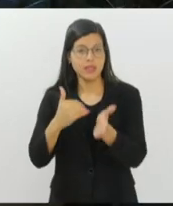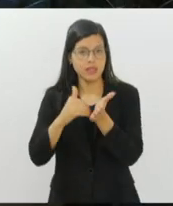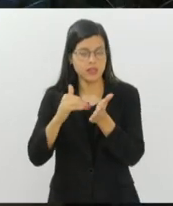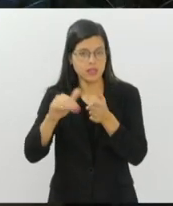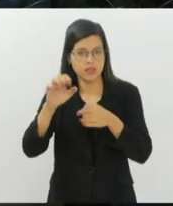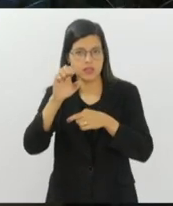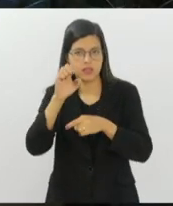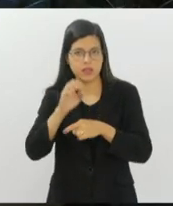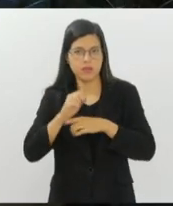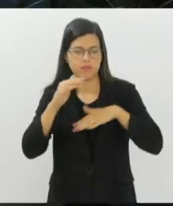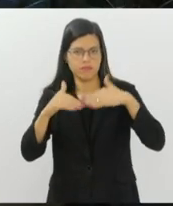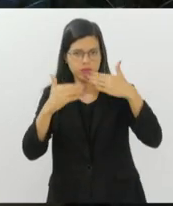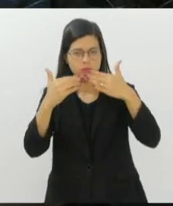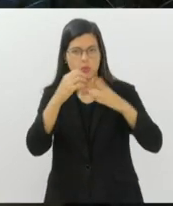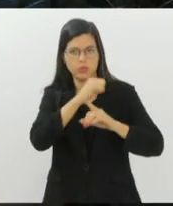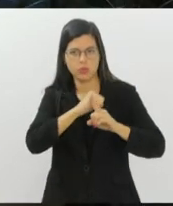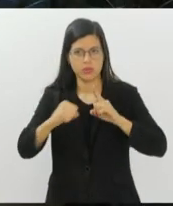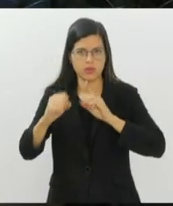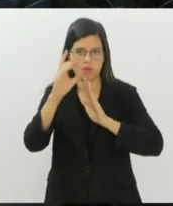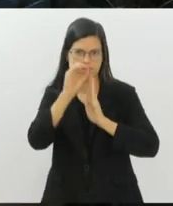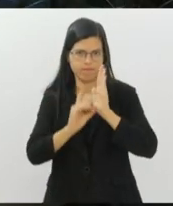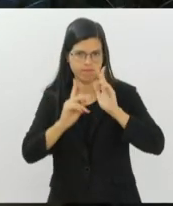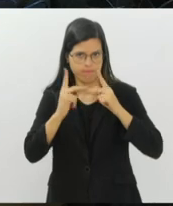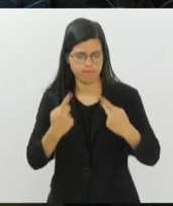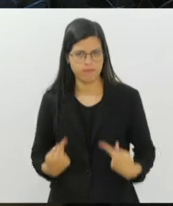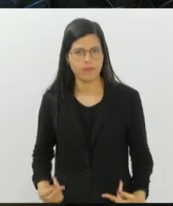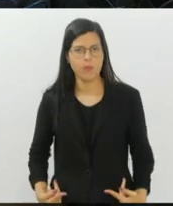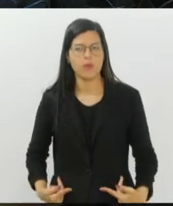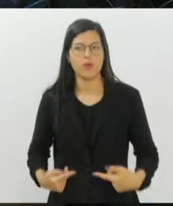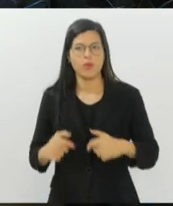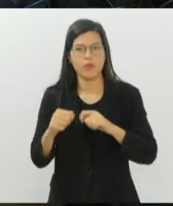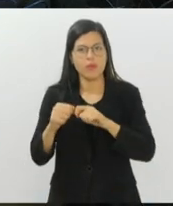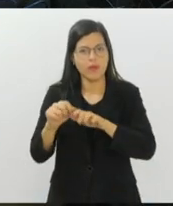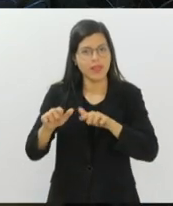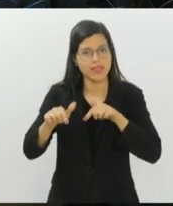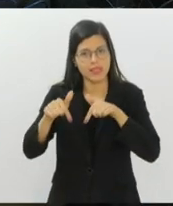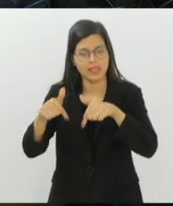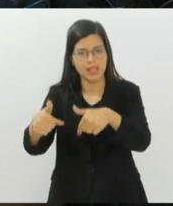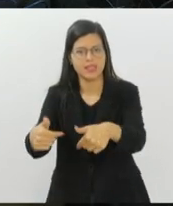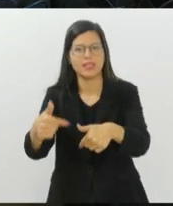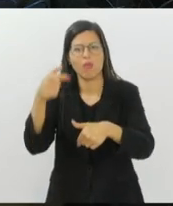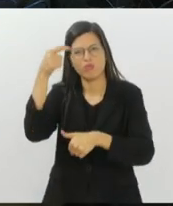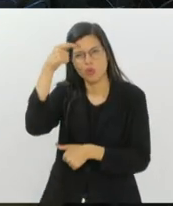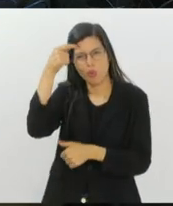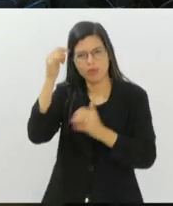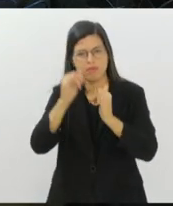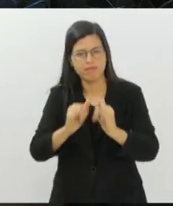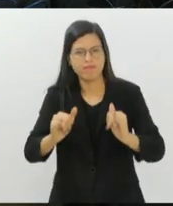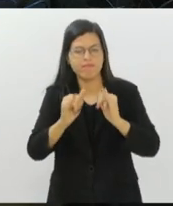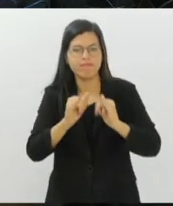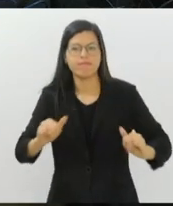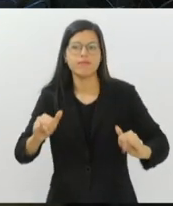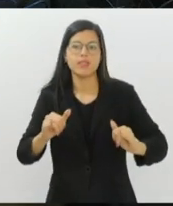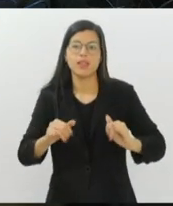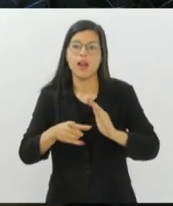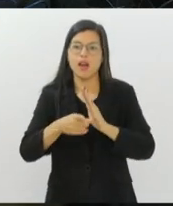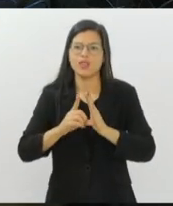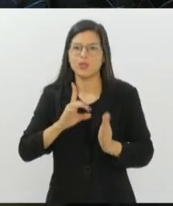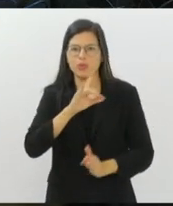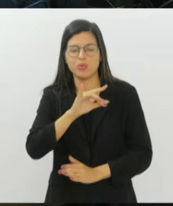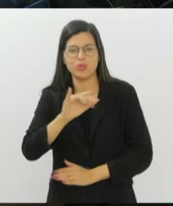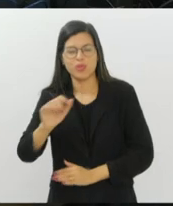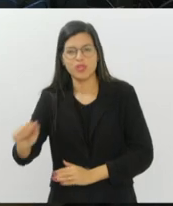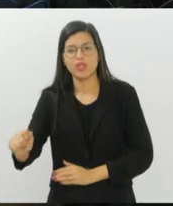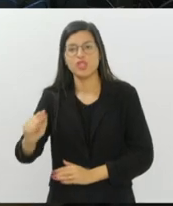Estadual de Desenvolvimento Social e Direitos Humanos promove ações de sensibilização às vésperas do Dia Internacional